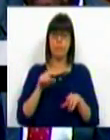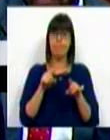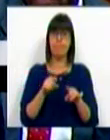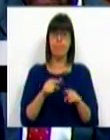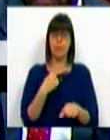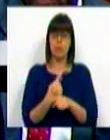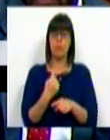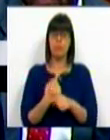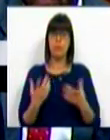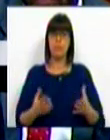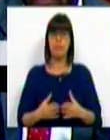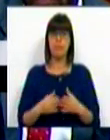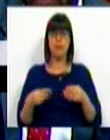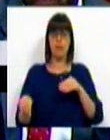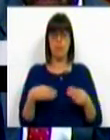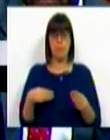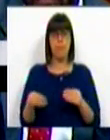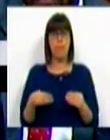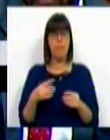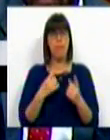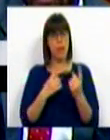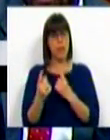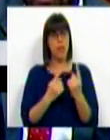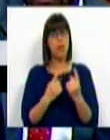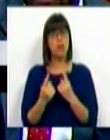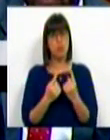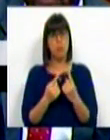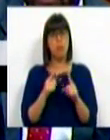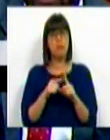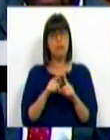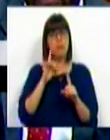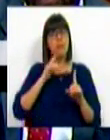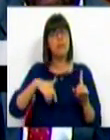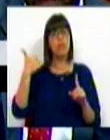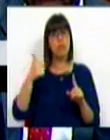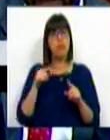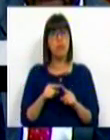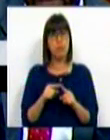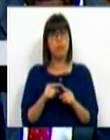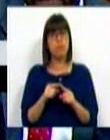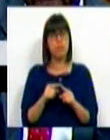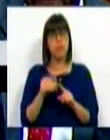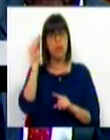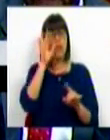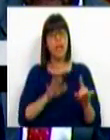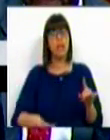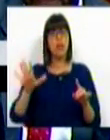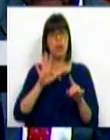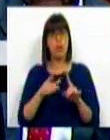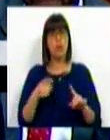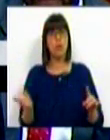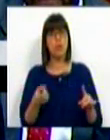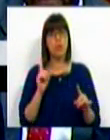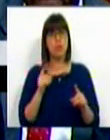que, também, a flexibilidade do transporte é um elemento fundamental para que o interior não